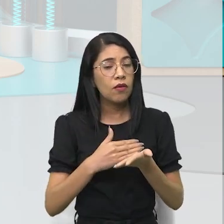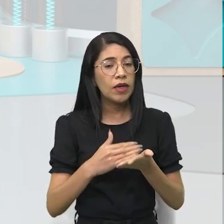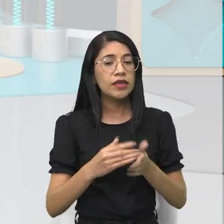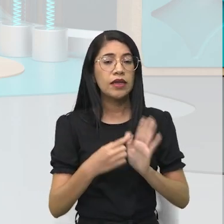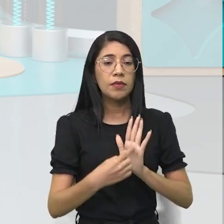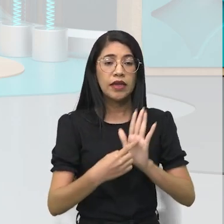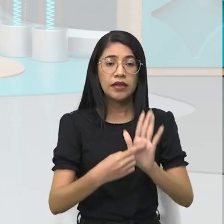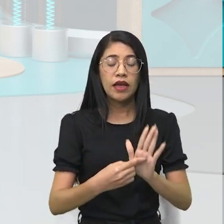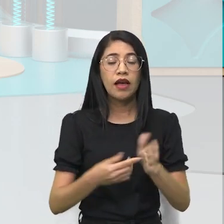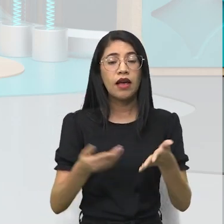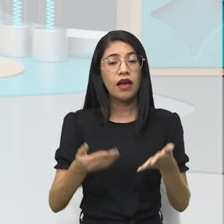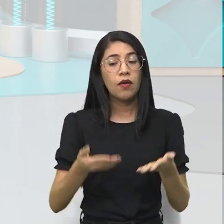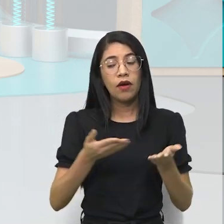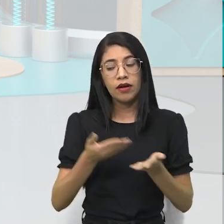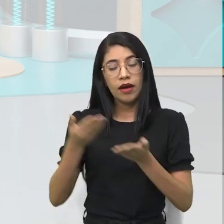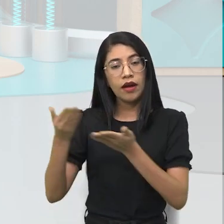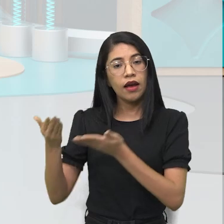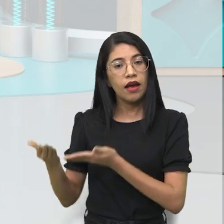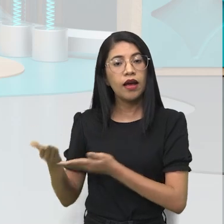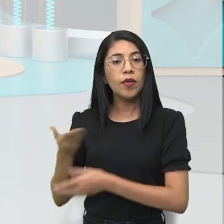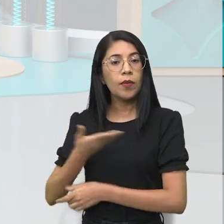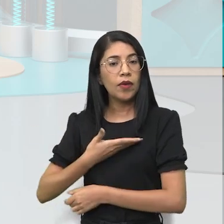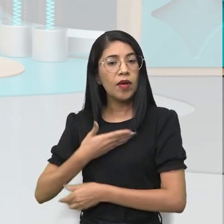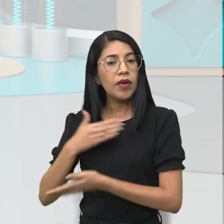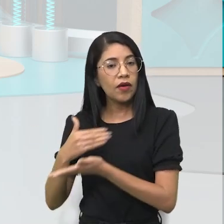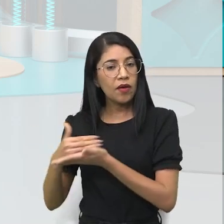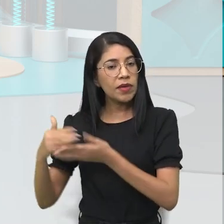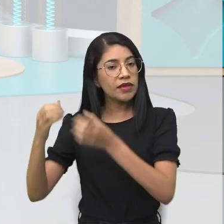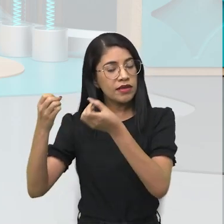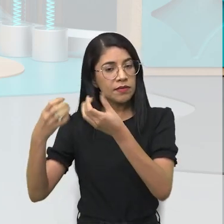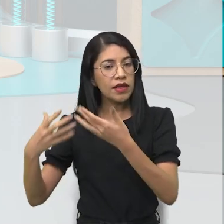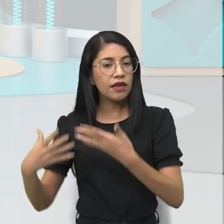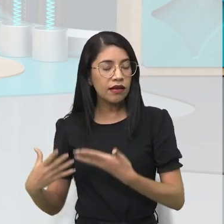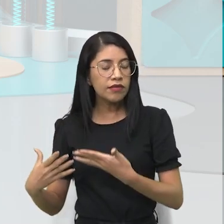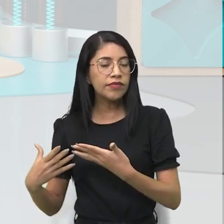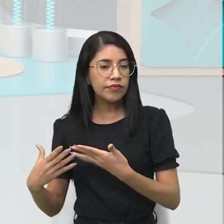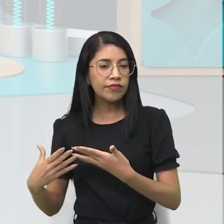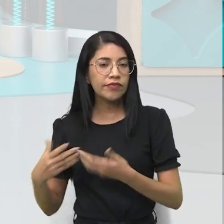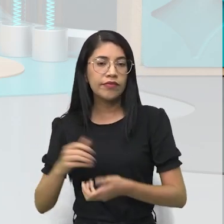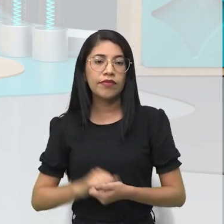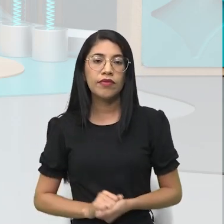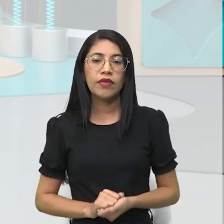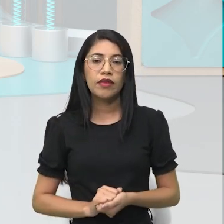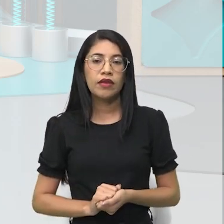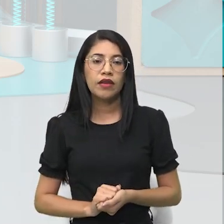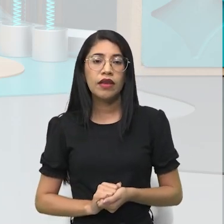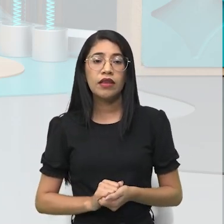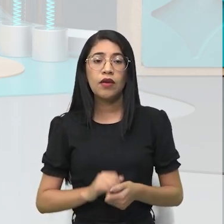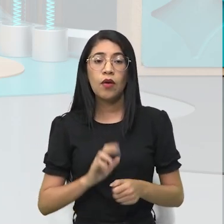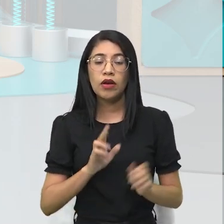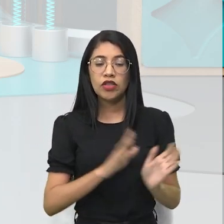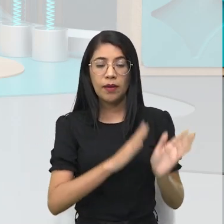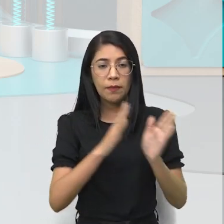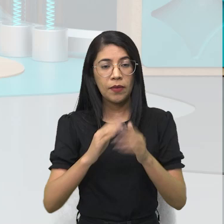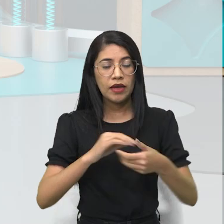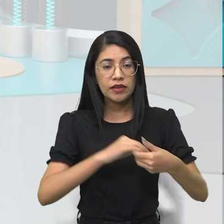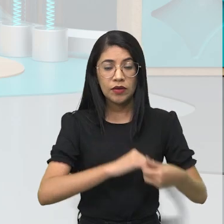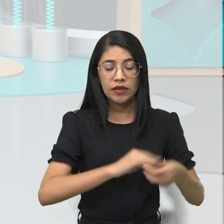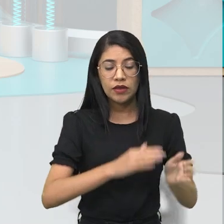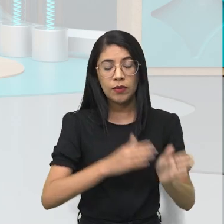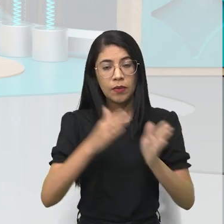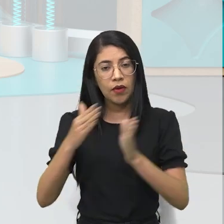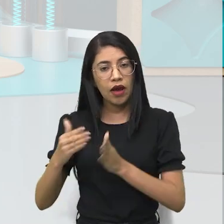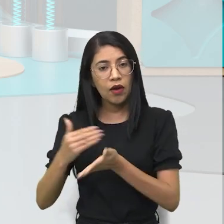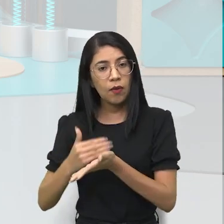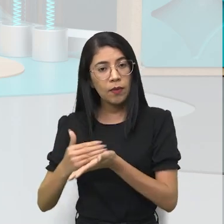eu passo a palavra para minha colega, para o meu colega, né, eu vou, eu saí da saudação, e agora nós vamos iniciar o